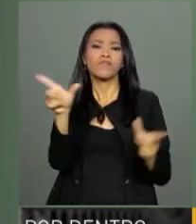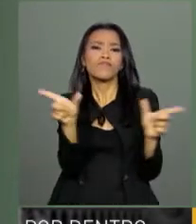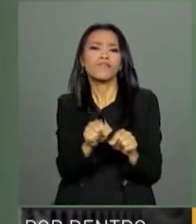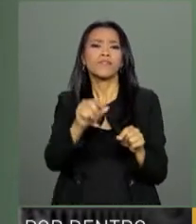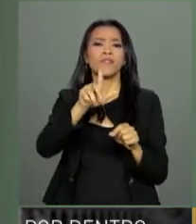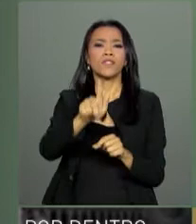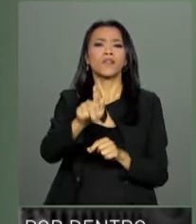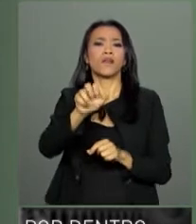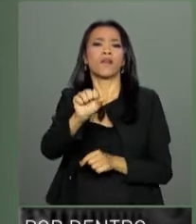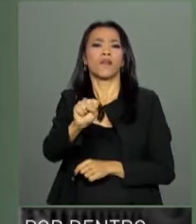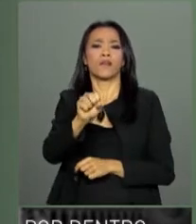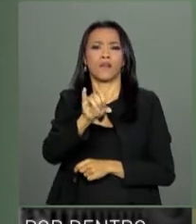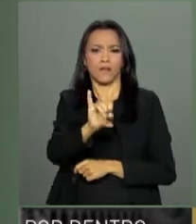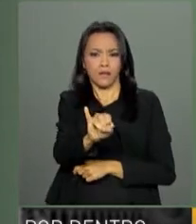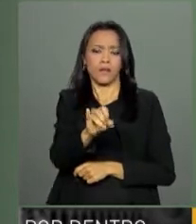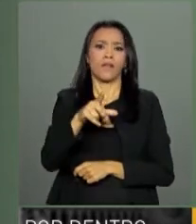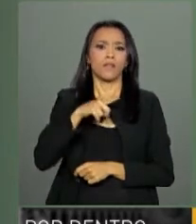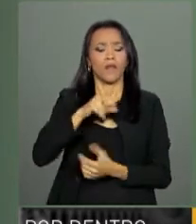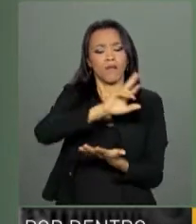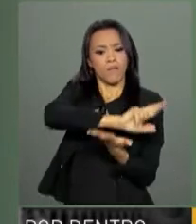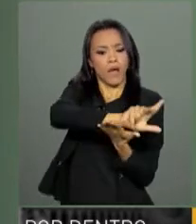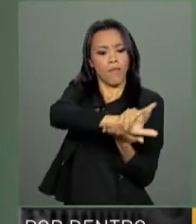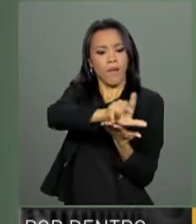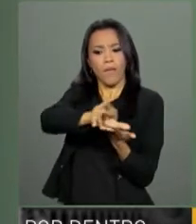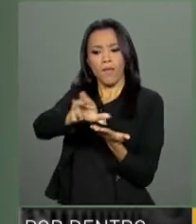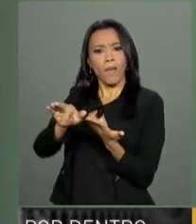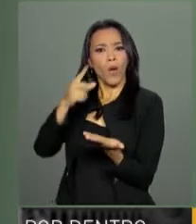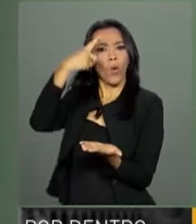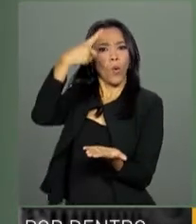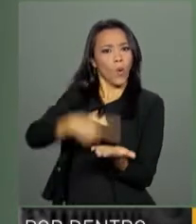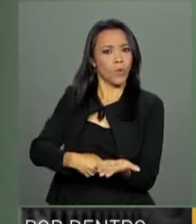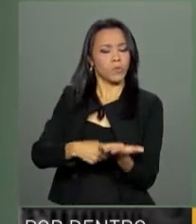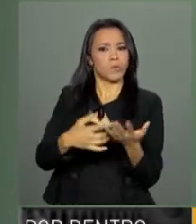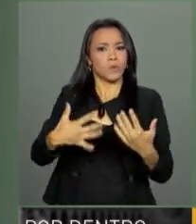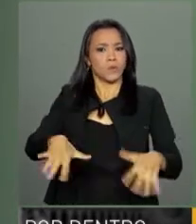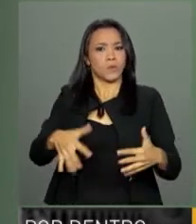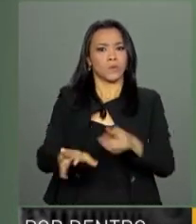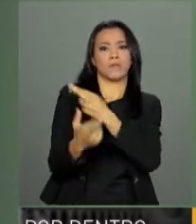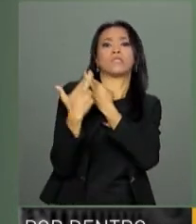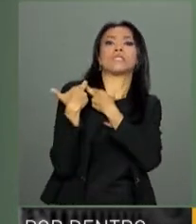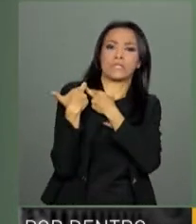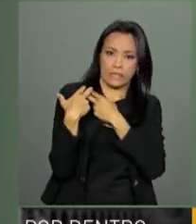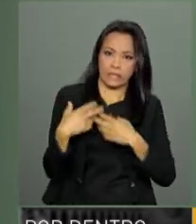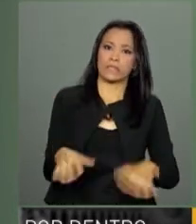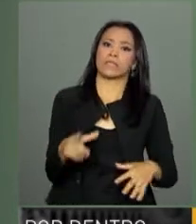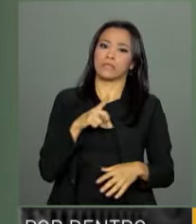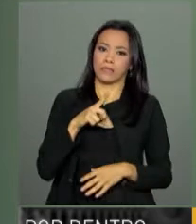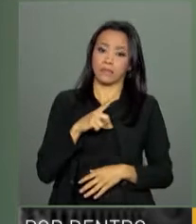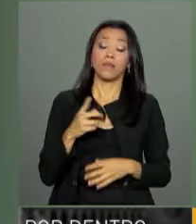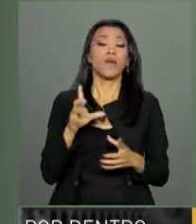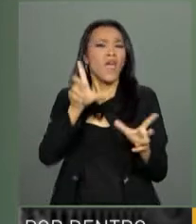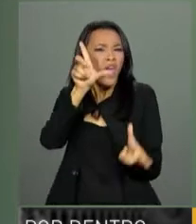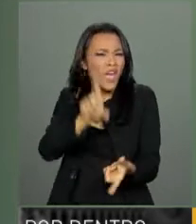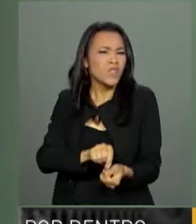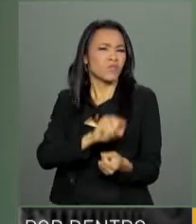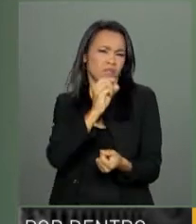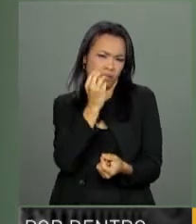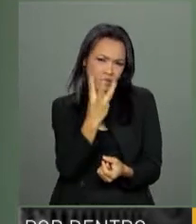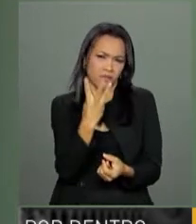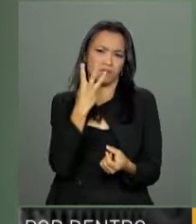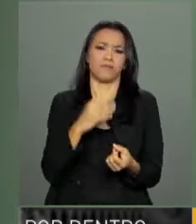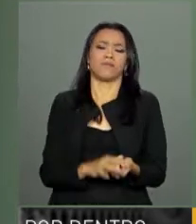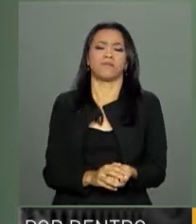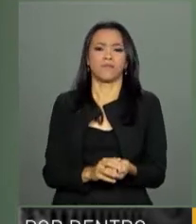ele tem um enorme leque de responsabilidades, uma ampla gama de responsabilidades, que nós podemos resumir em três atividades.